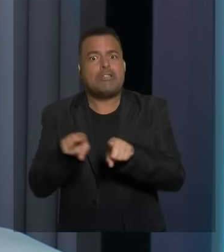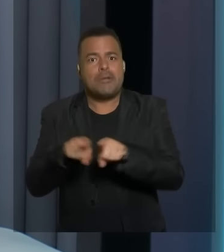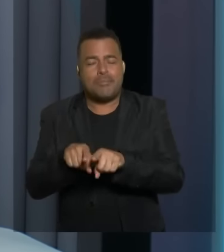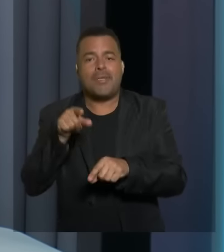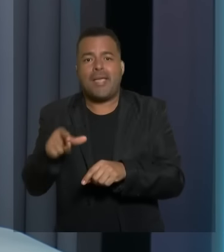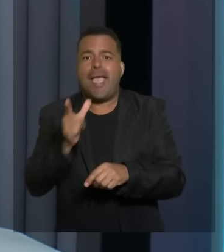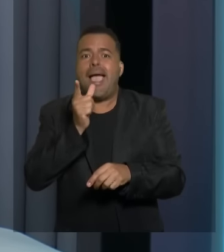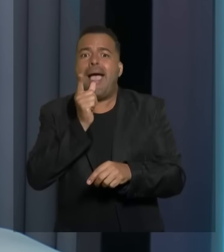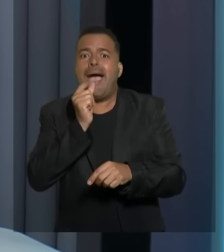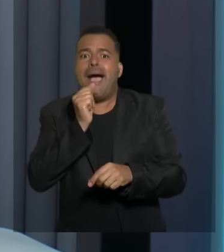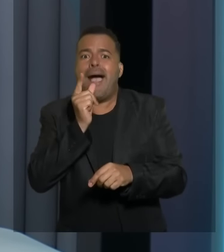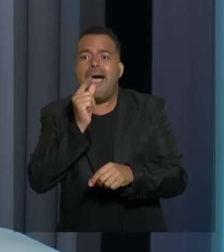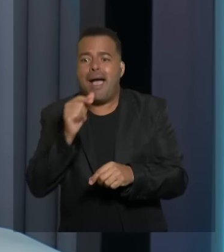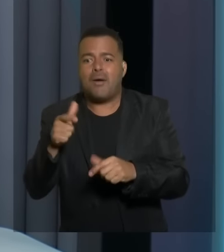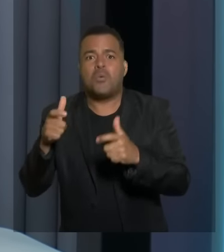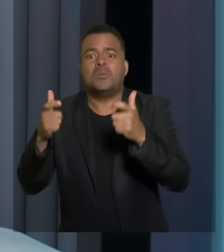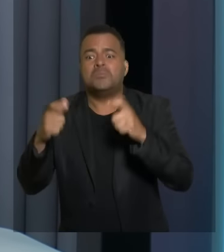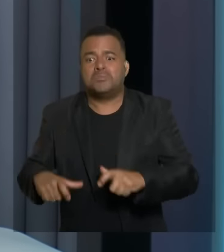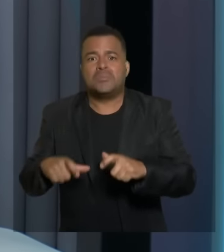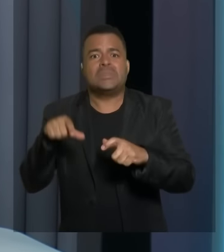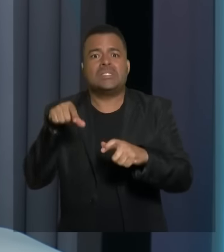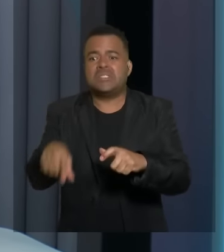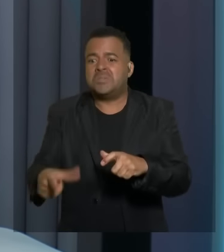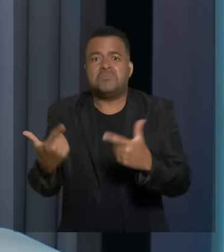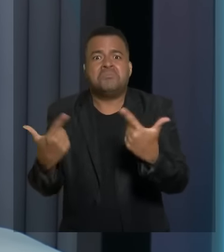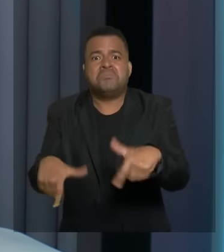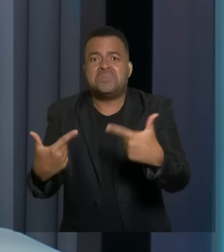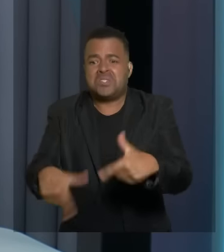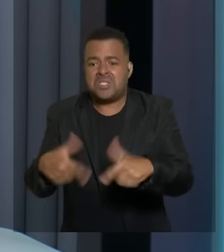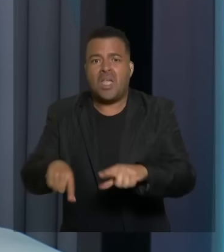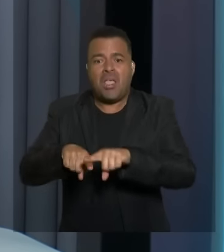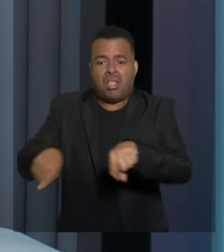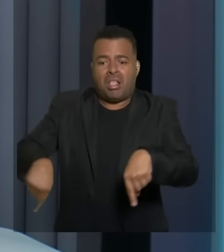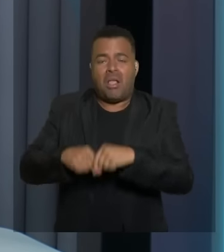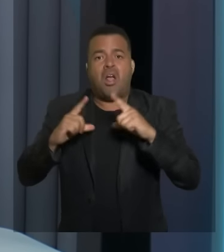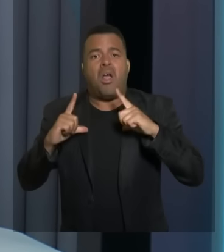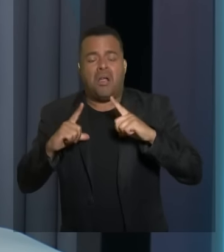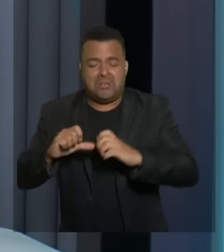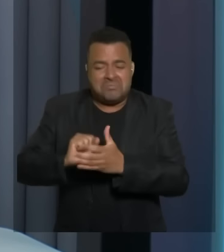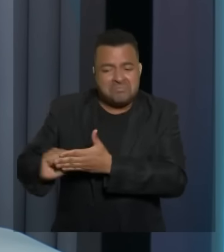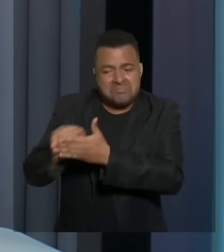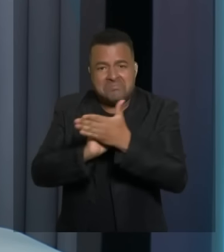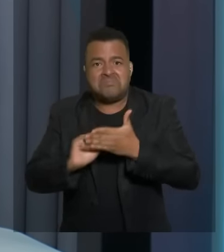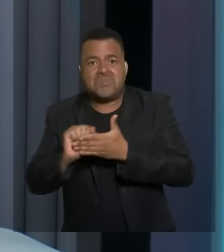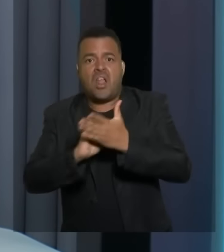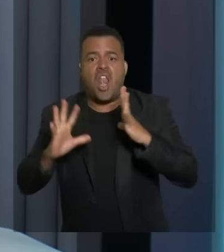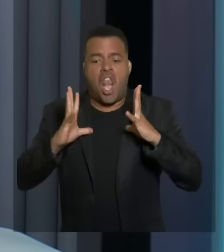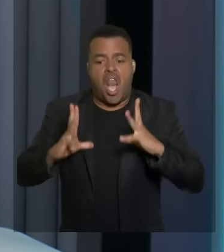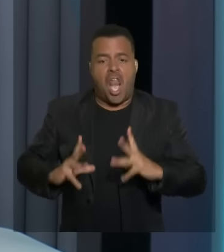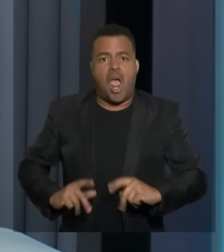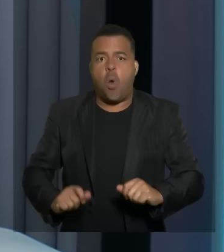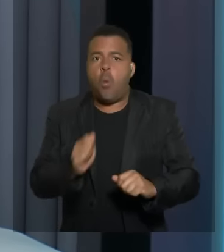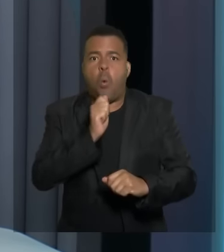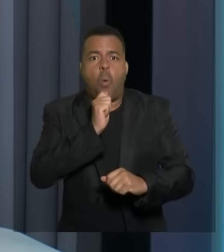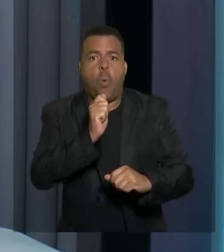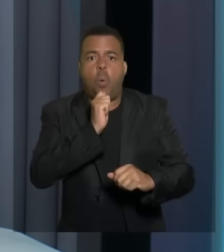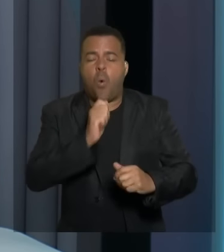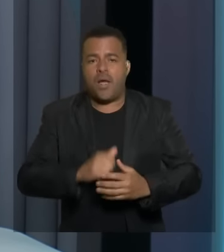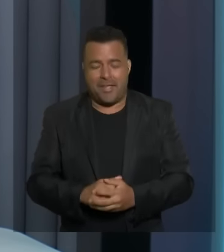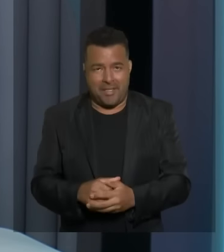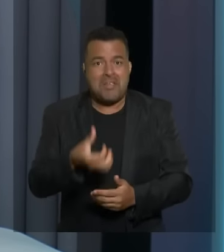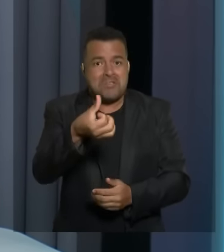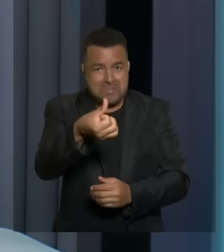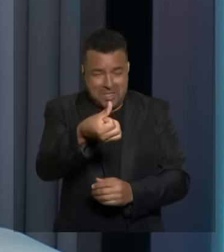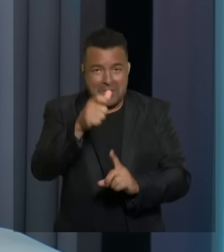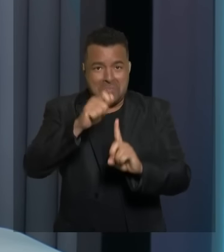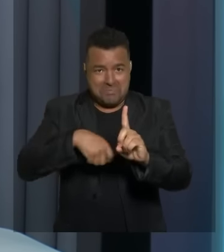anos que não receberam nenhuma conservação ou limpeza. E é por isso que, de fato, no dia 6 de outubro nós vamos ver quem tem